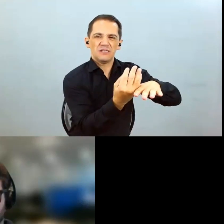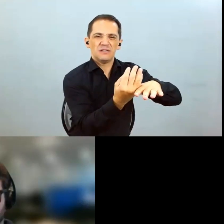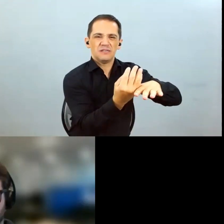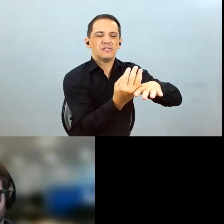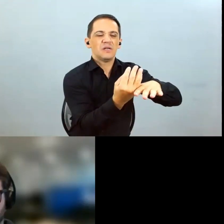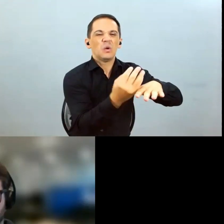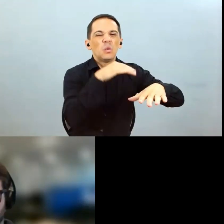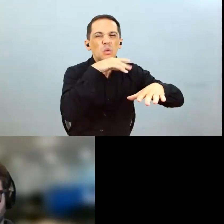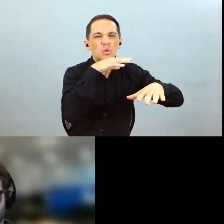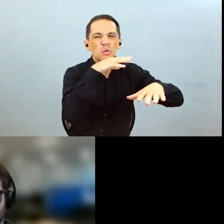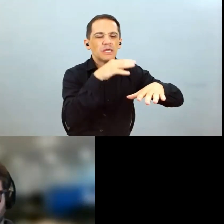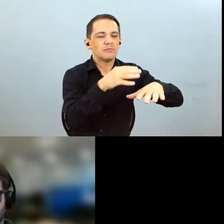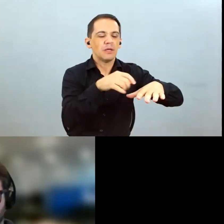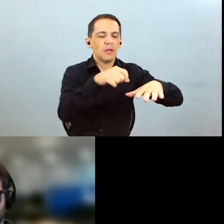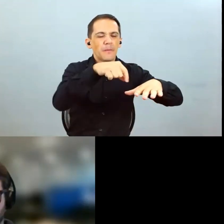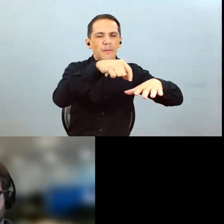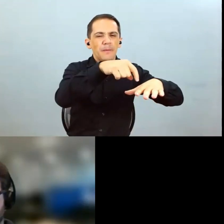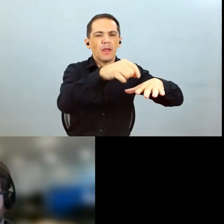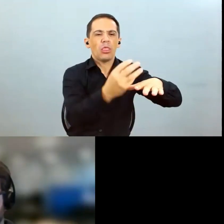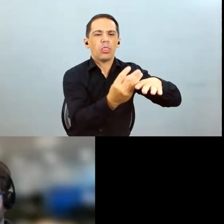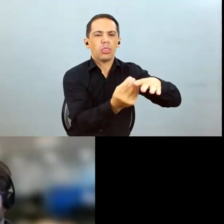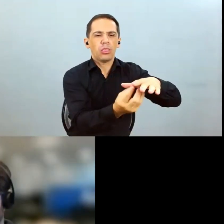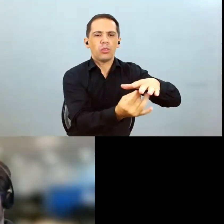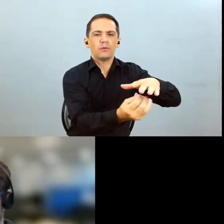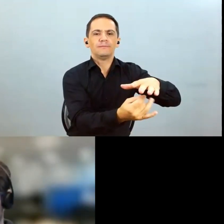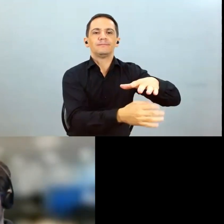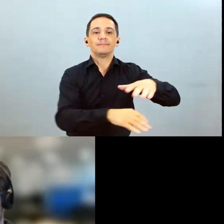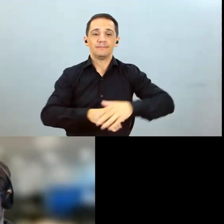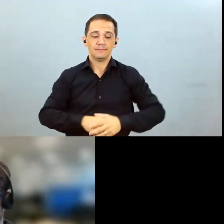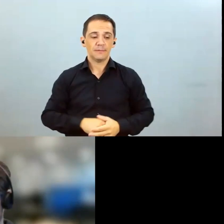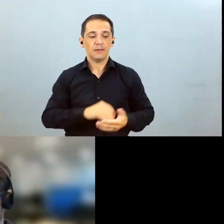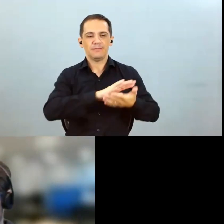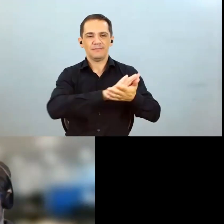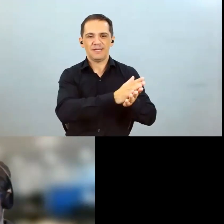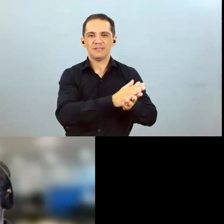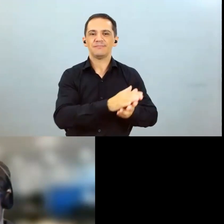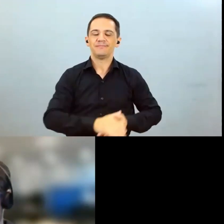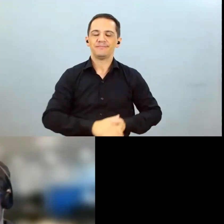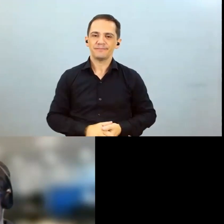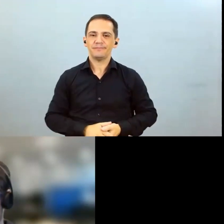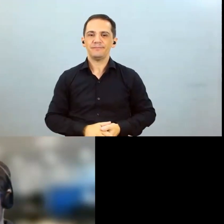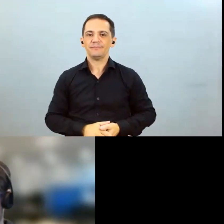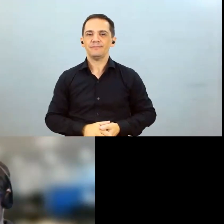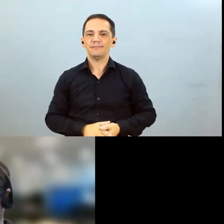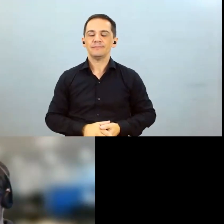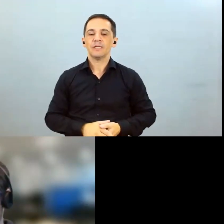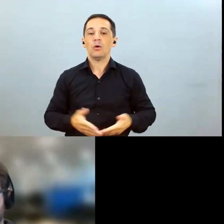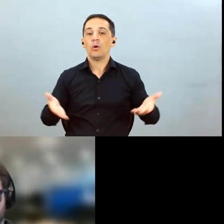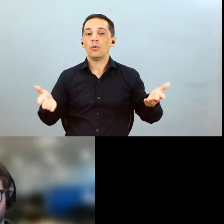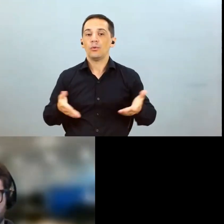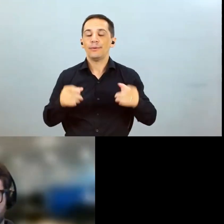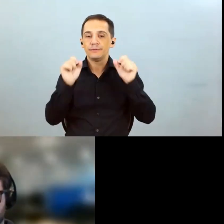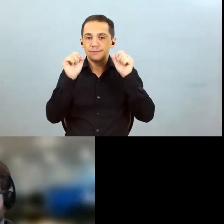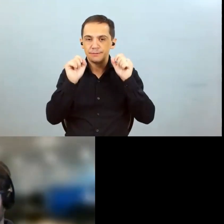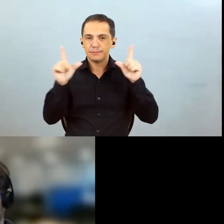tecnologias na safra atual agora de manhã eu vi o report nosso atualizado diariamente nós estamos com